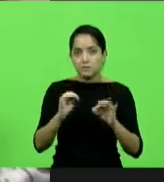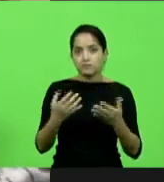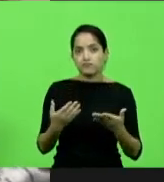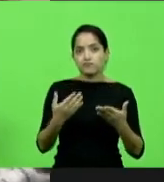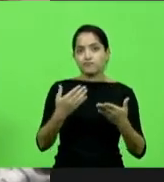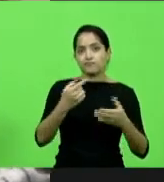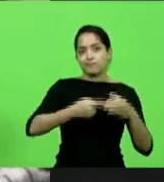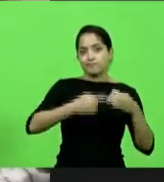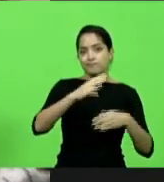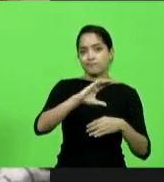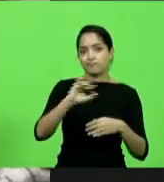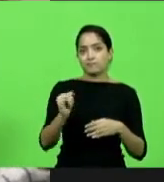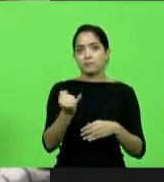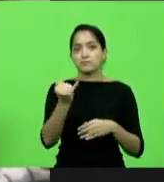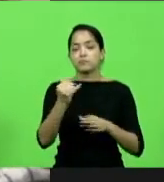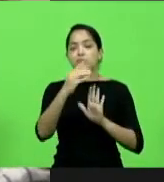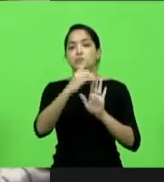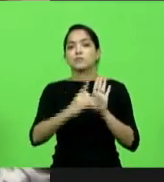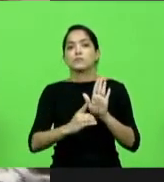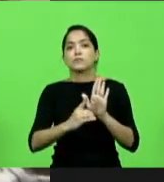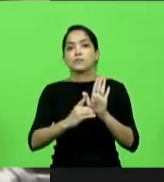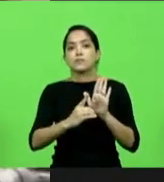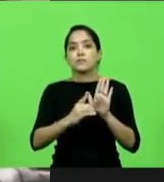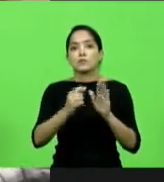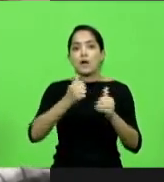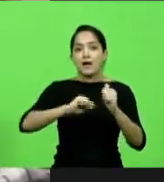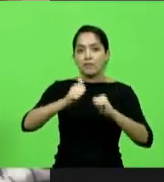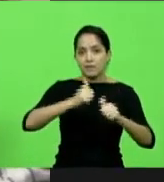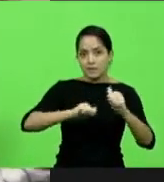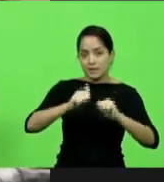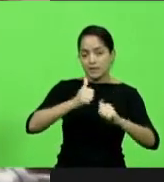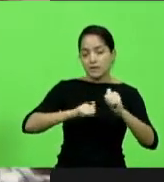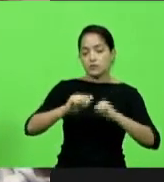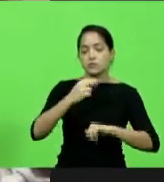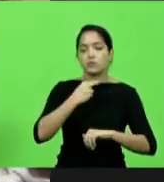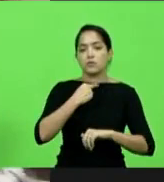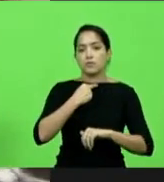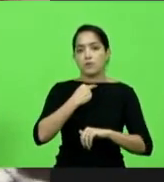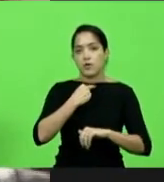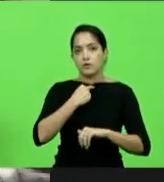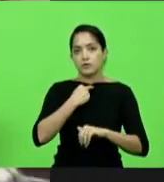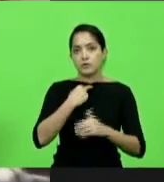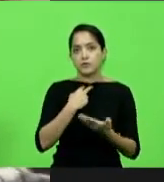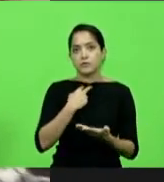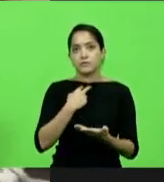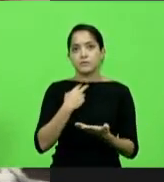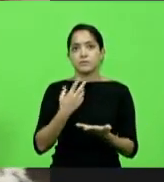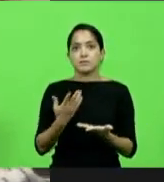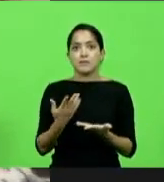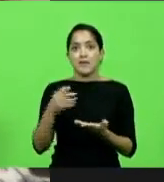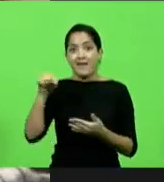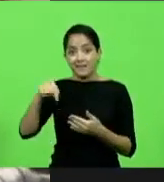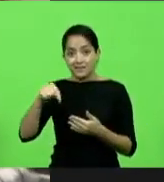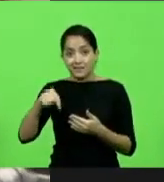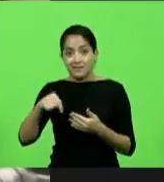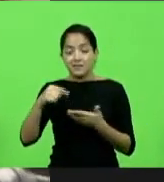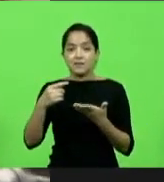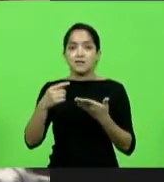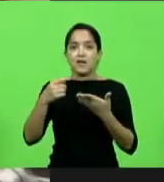decreto por si só não pode ser avaliado pelo plenário. Porque o plenário não pode justificar as razões da